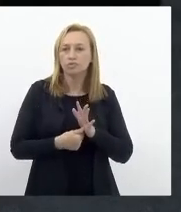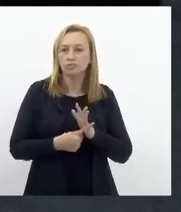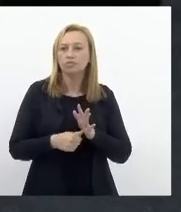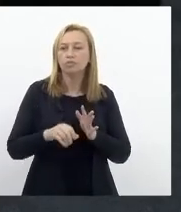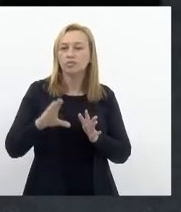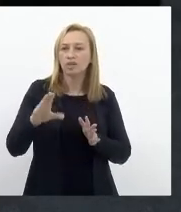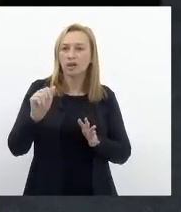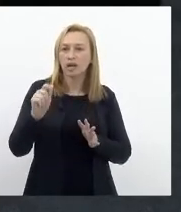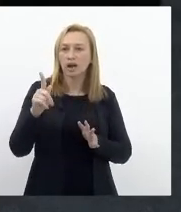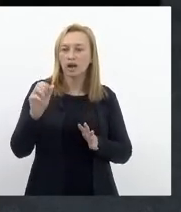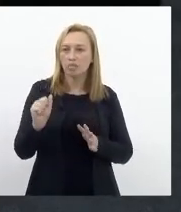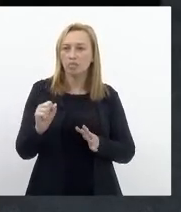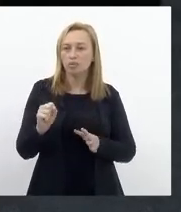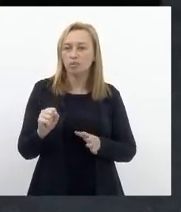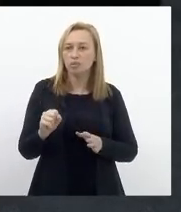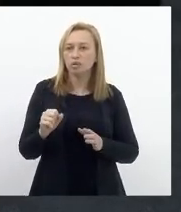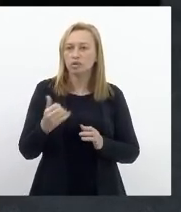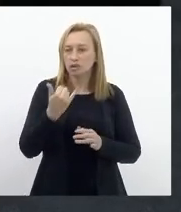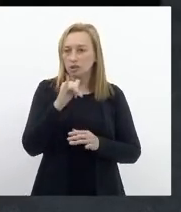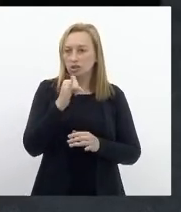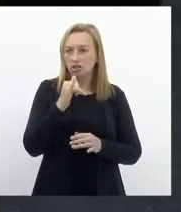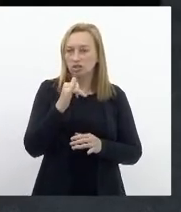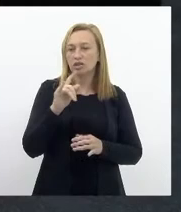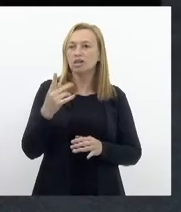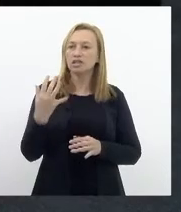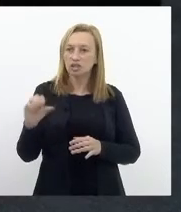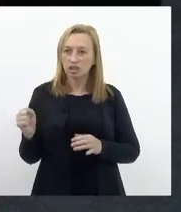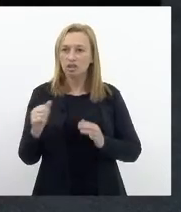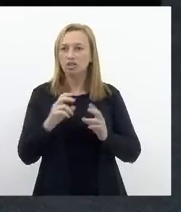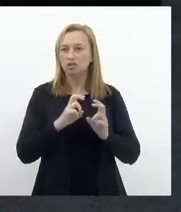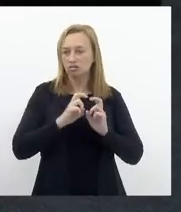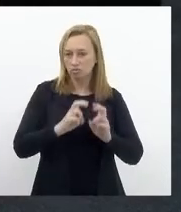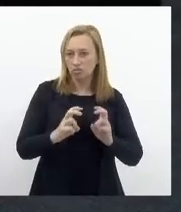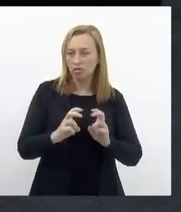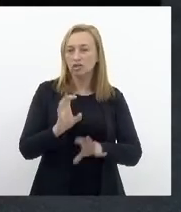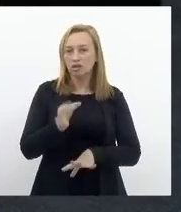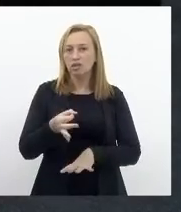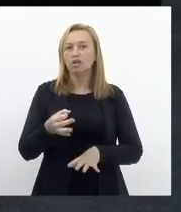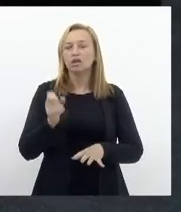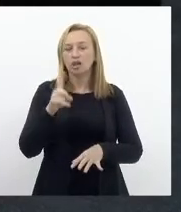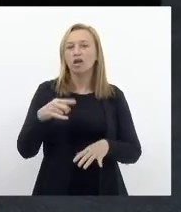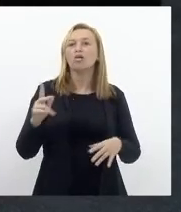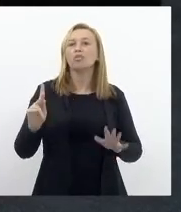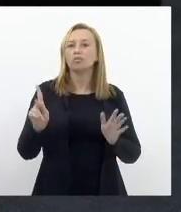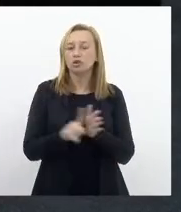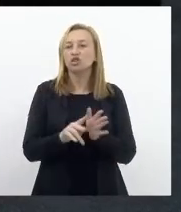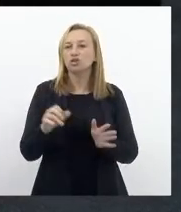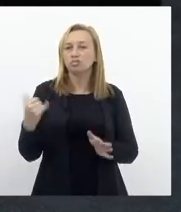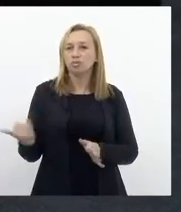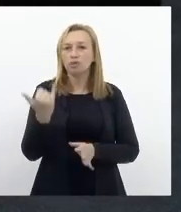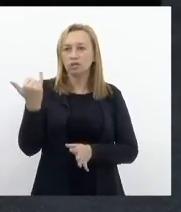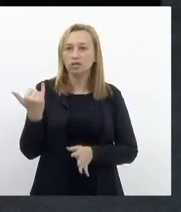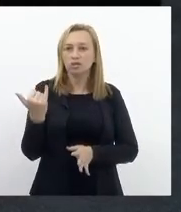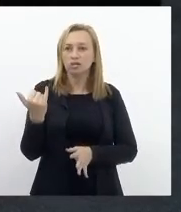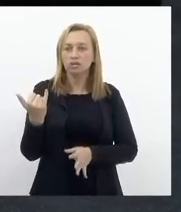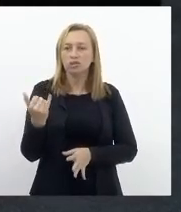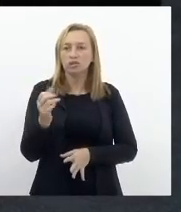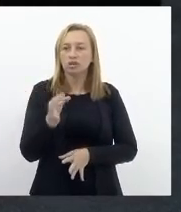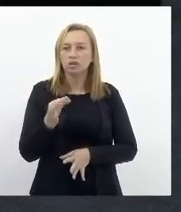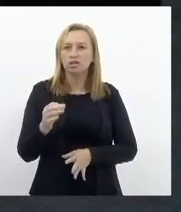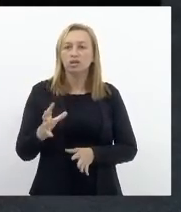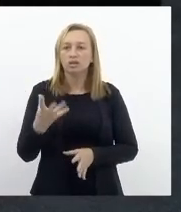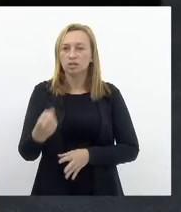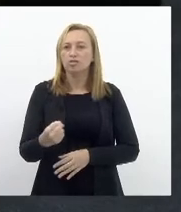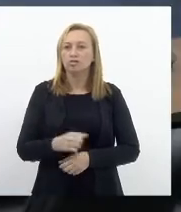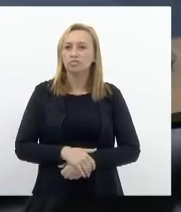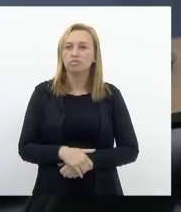sistema de energia das linhas ferroviárias, enfim, então, de fato, é um projeto importante e o parecer, naturalmente, é favorável.